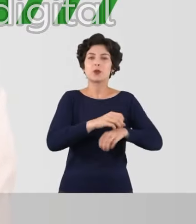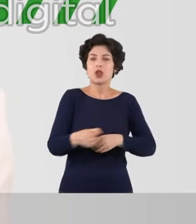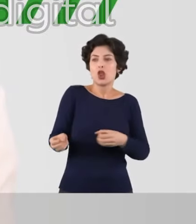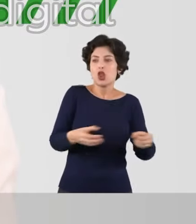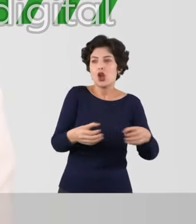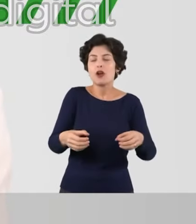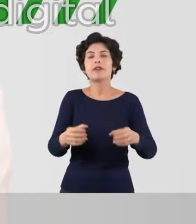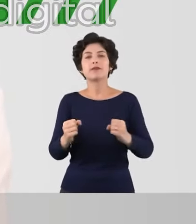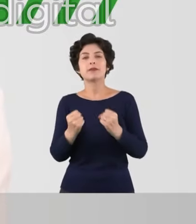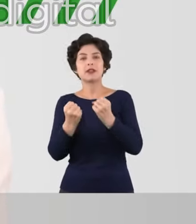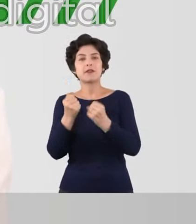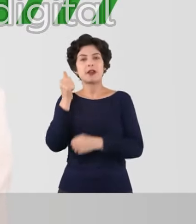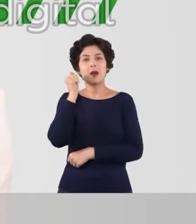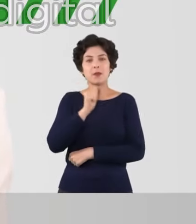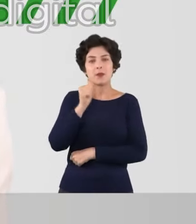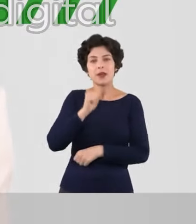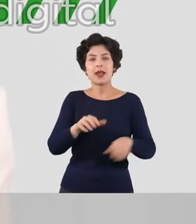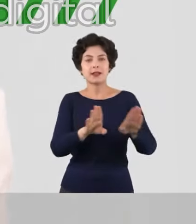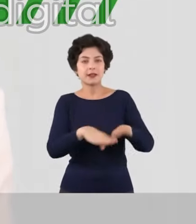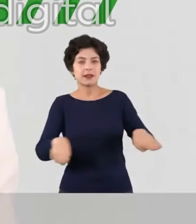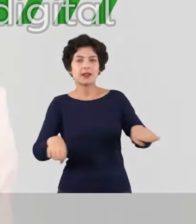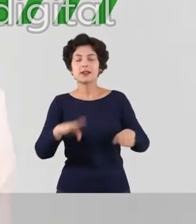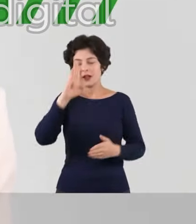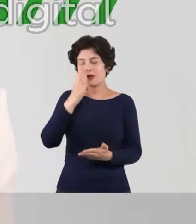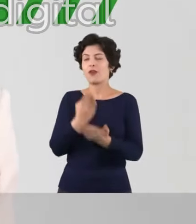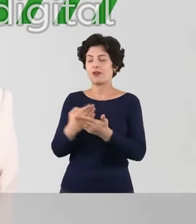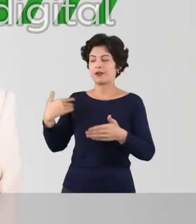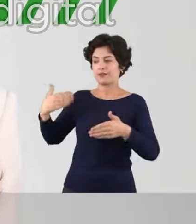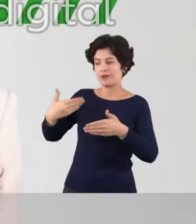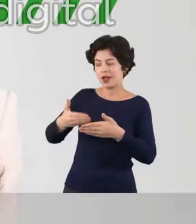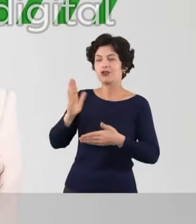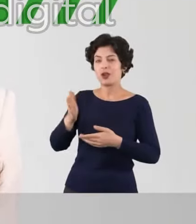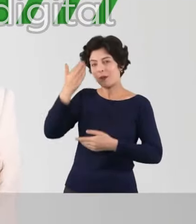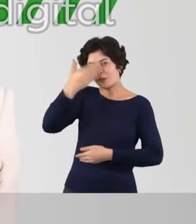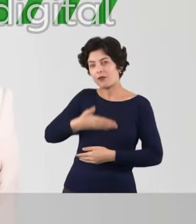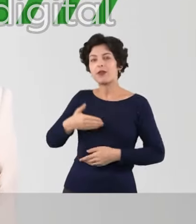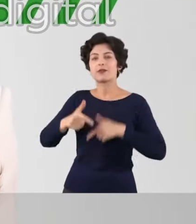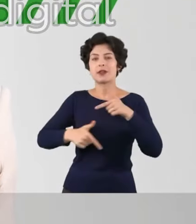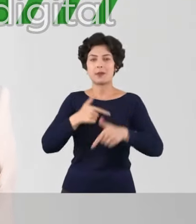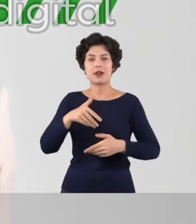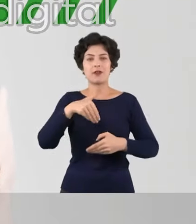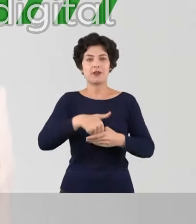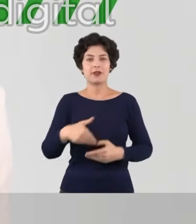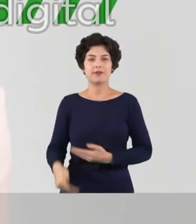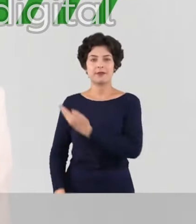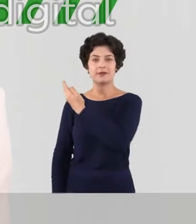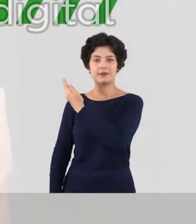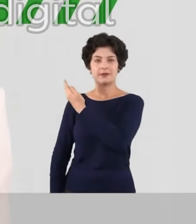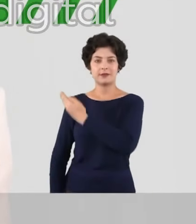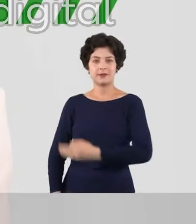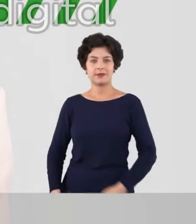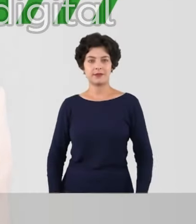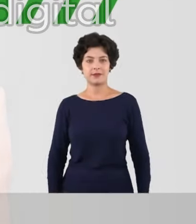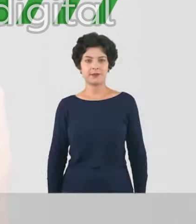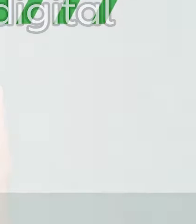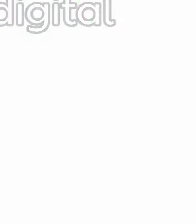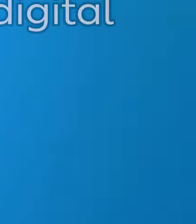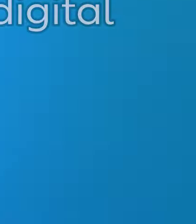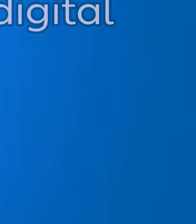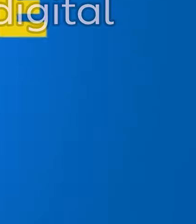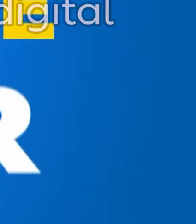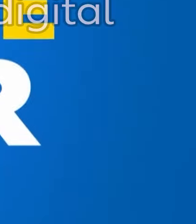inovadora. E na defesa das mulheres e crianças, confie em quem já mostrou o que faz. Vote 11.777.